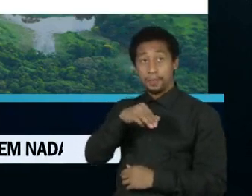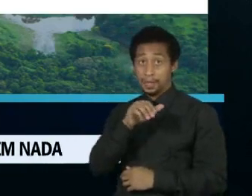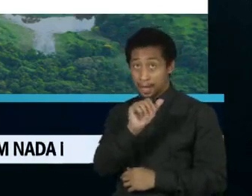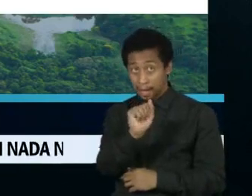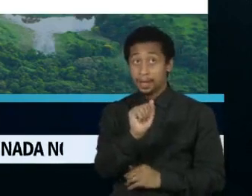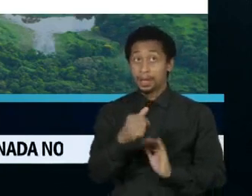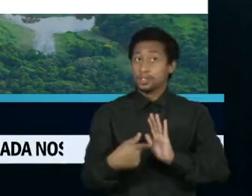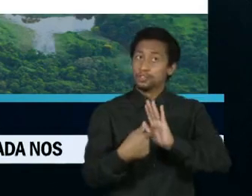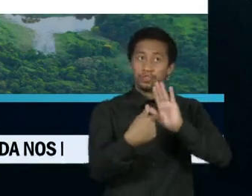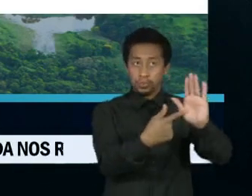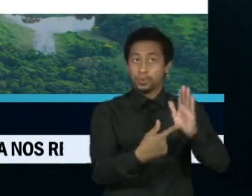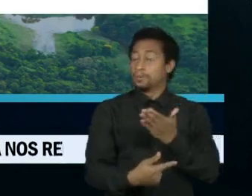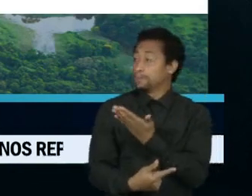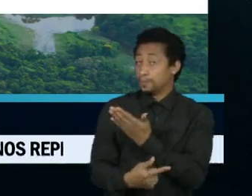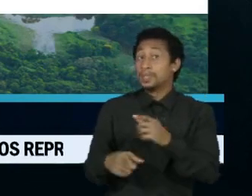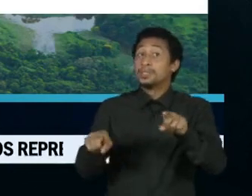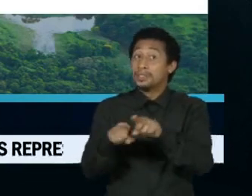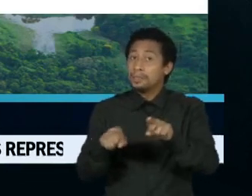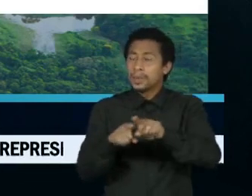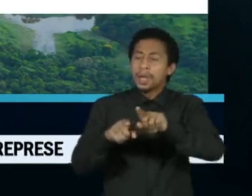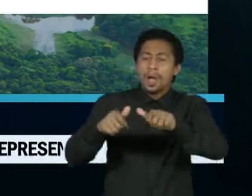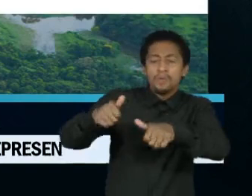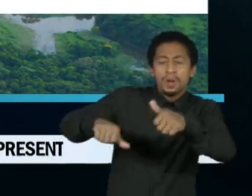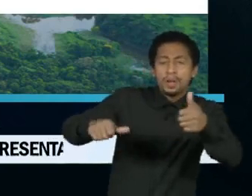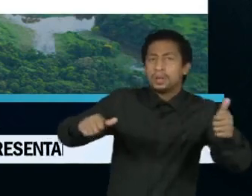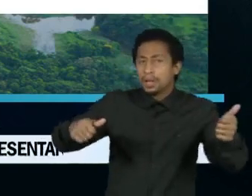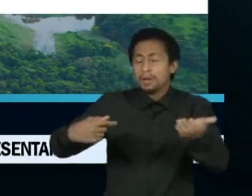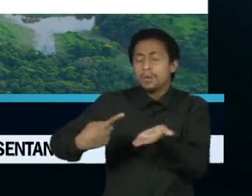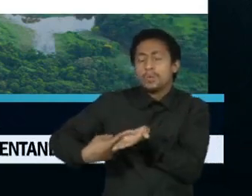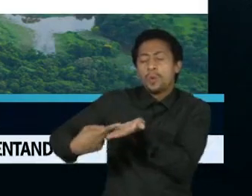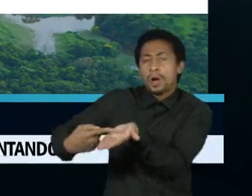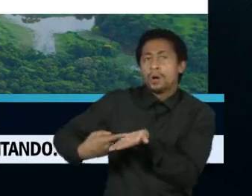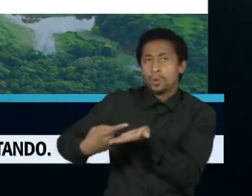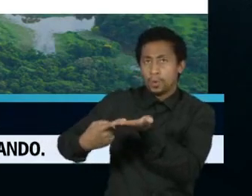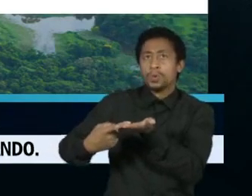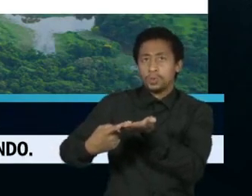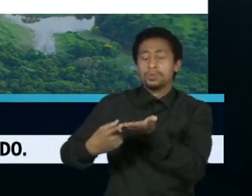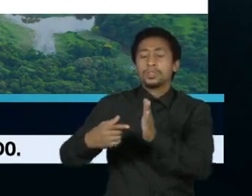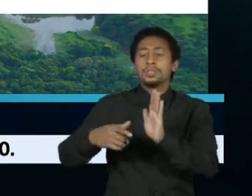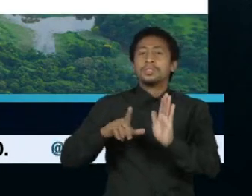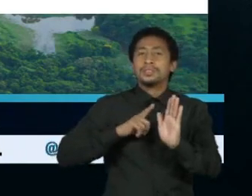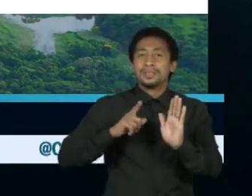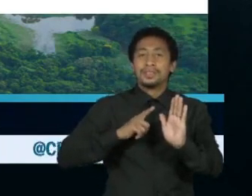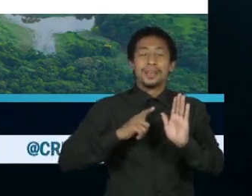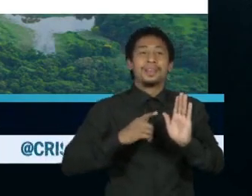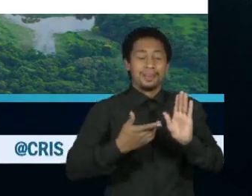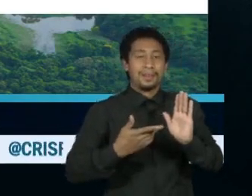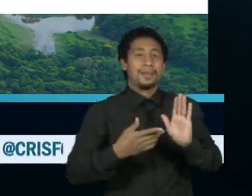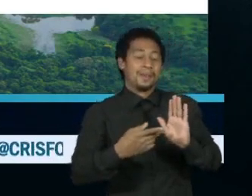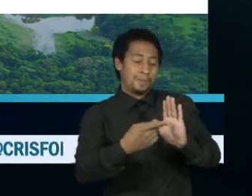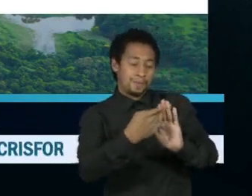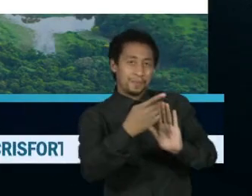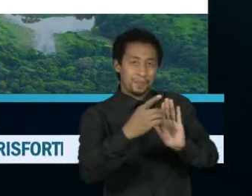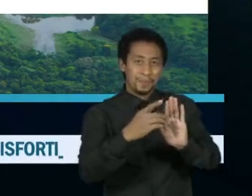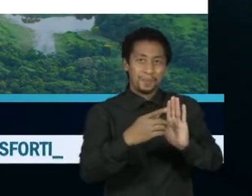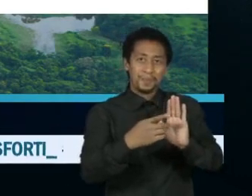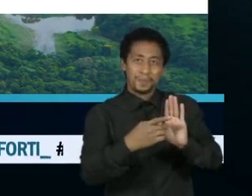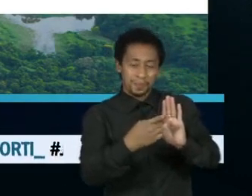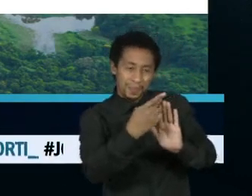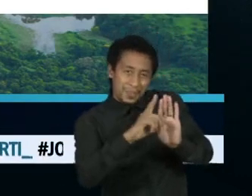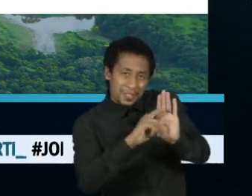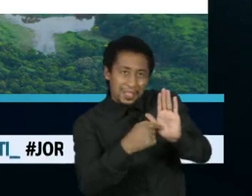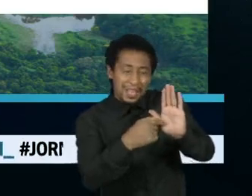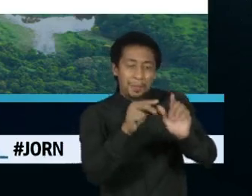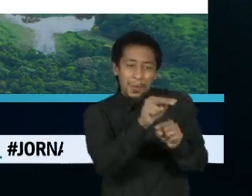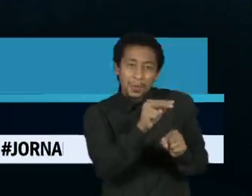Nacional do Meio Ambiente e a validade da medida provisória que prevê a concessão automática de licença ambiental para empresas de